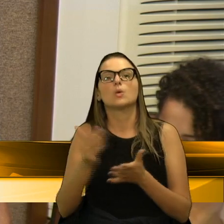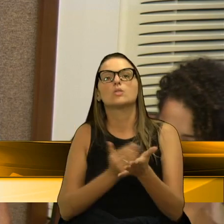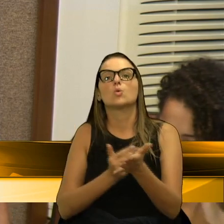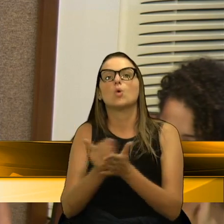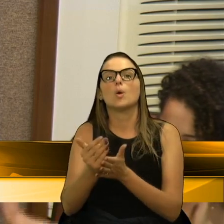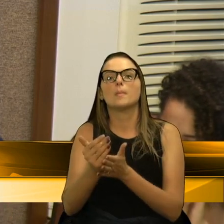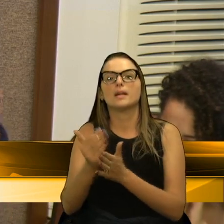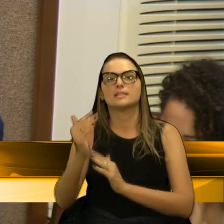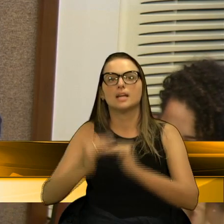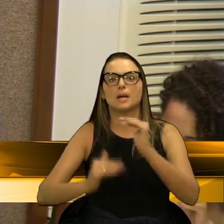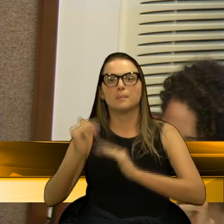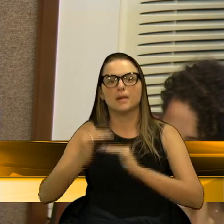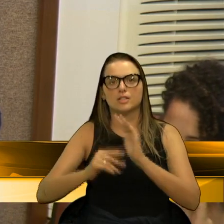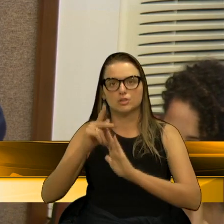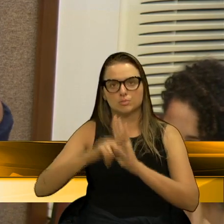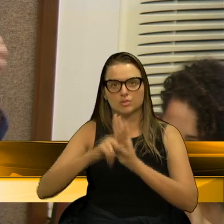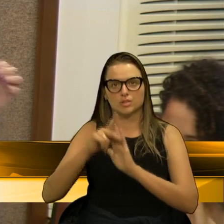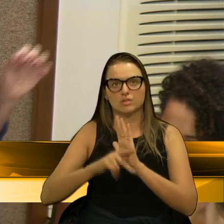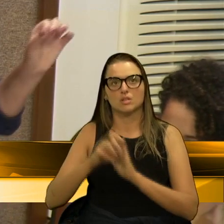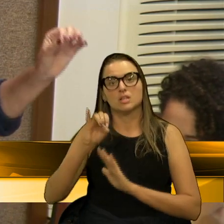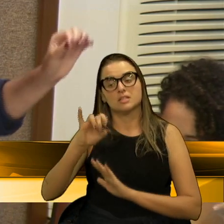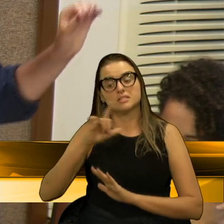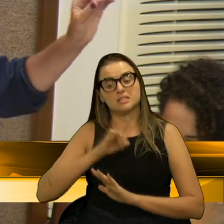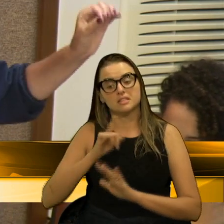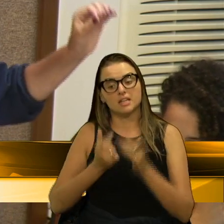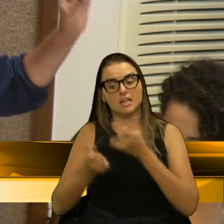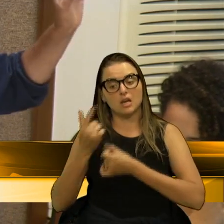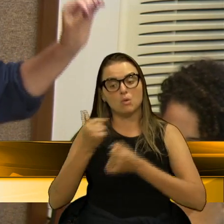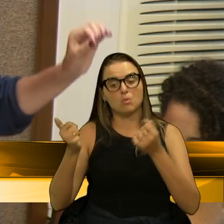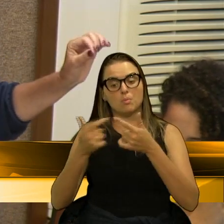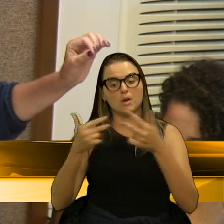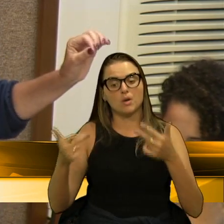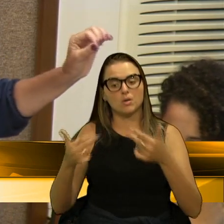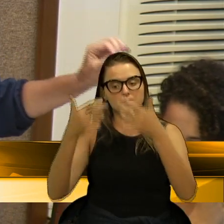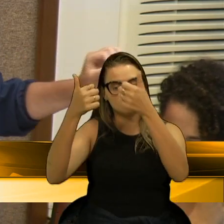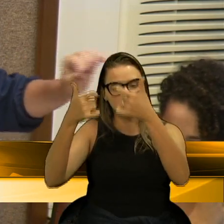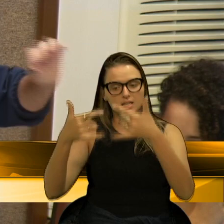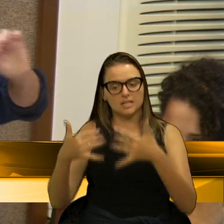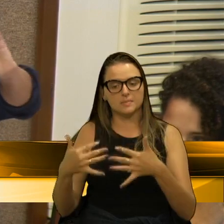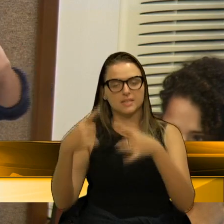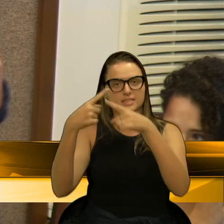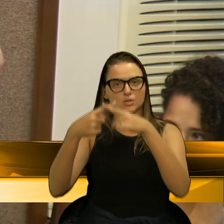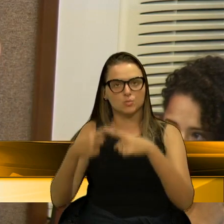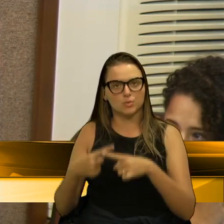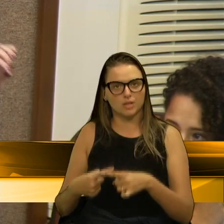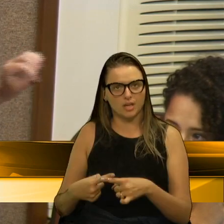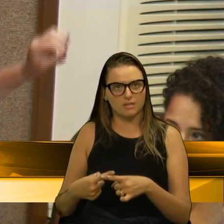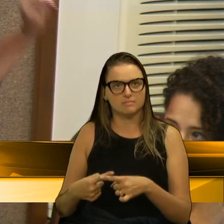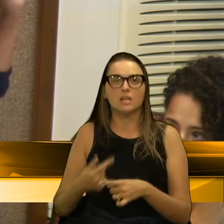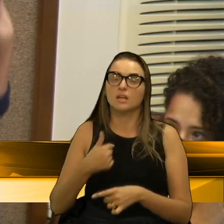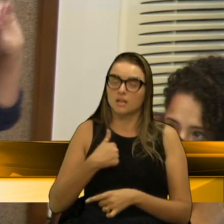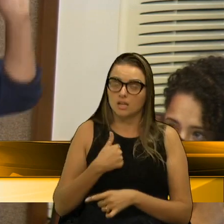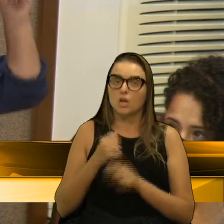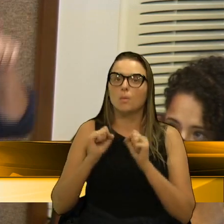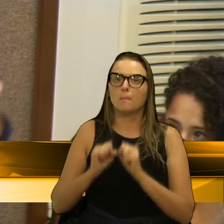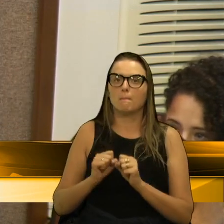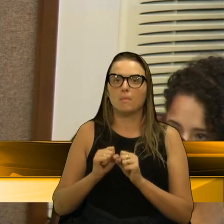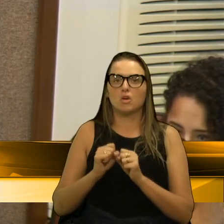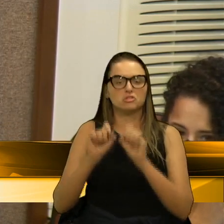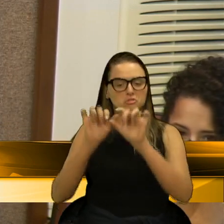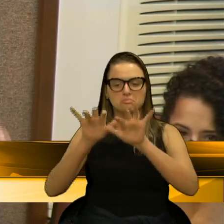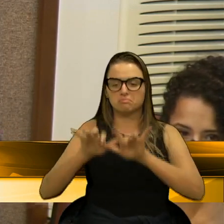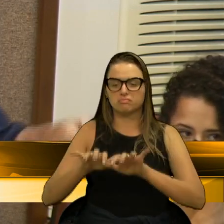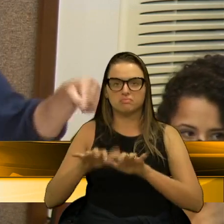Se tem alguma coisa escrita na exposição de motivo, na exposição de motivo eu posso escrever qualquer